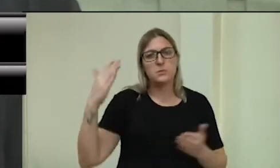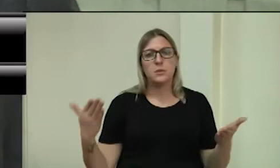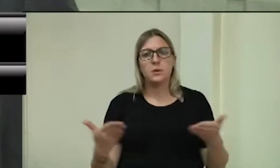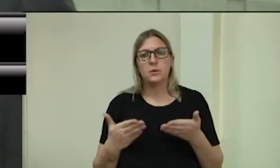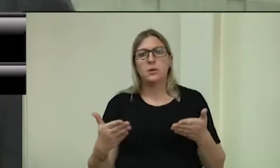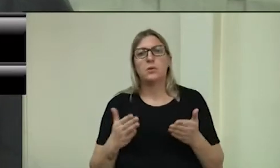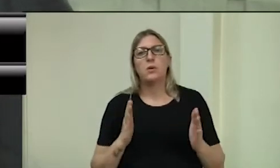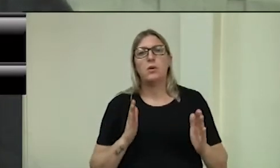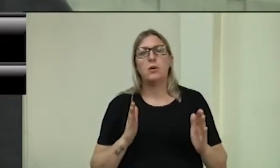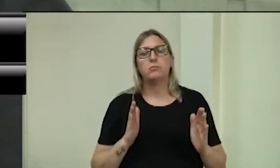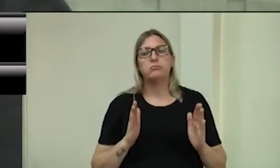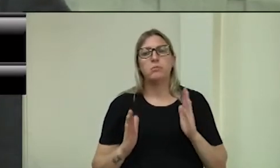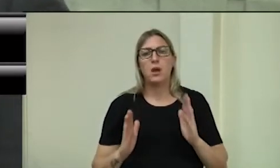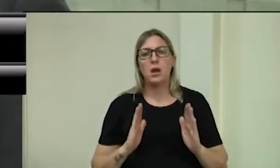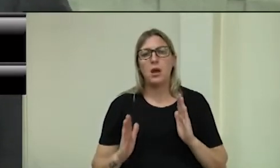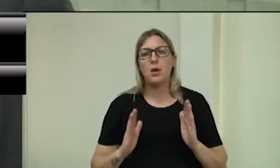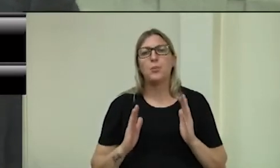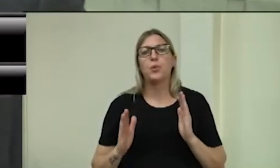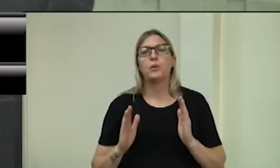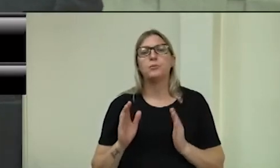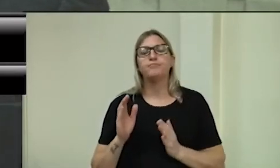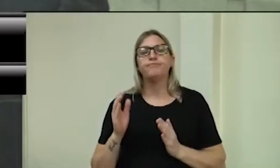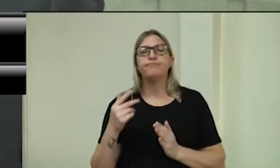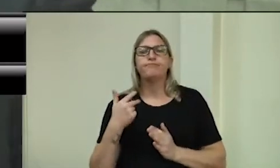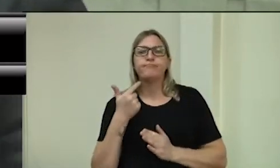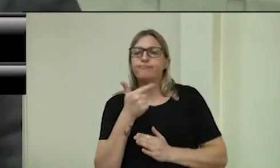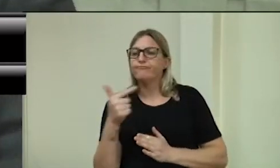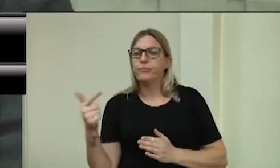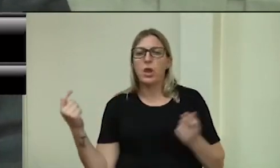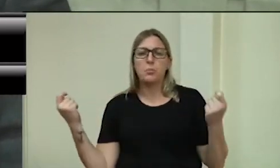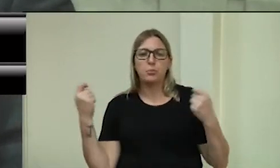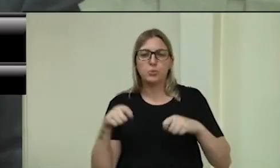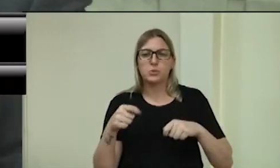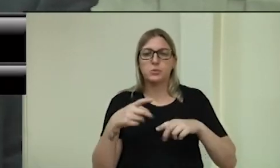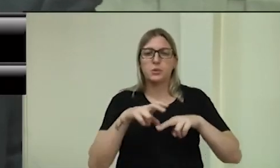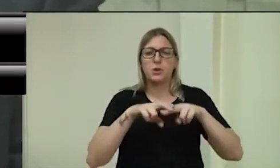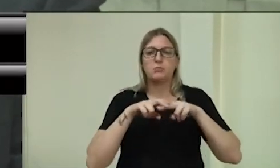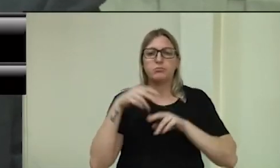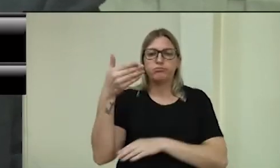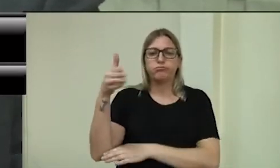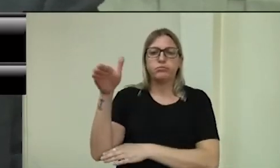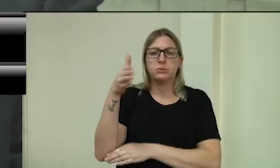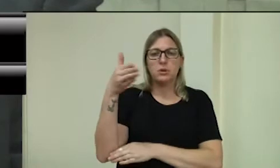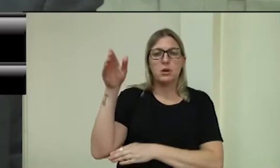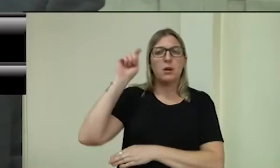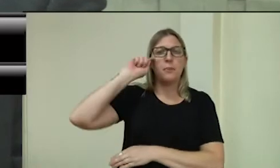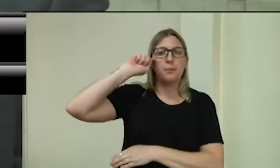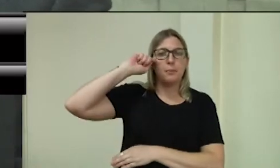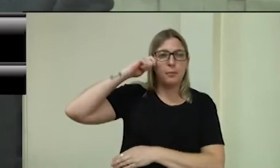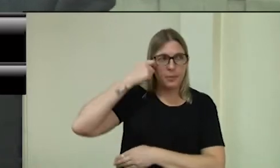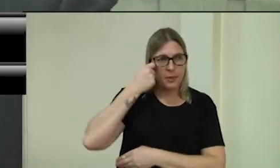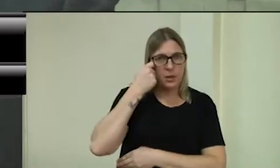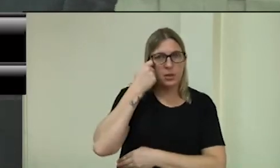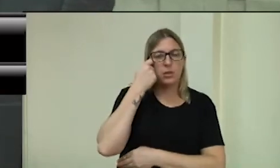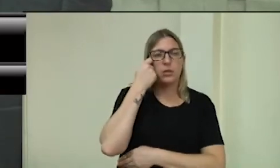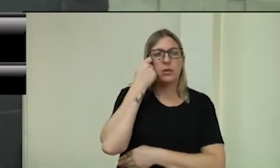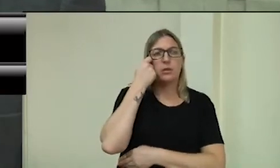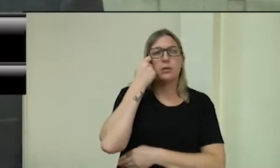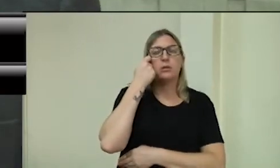Já que nós não temos a possibilidade, em virtude da bandeira preta, de termos uma,